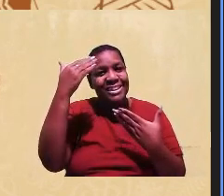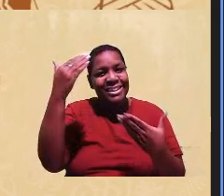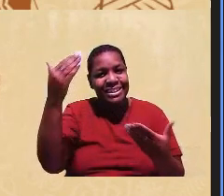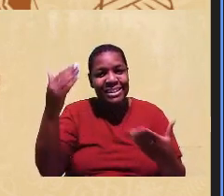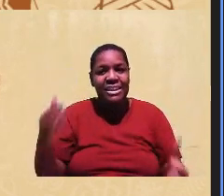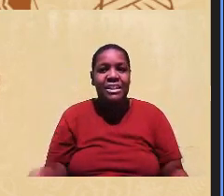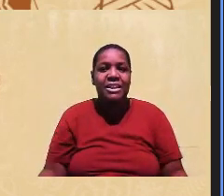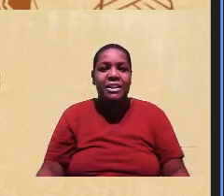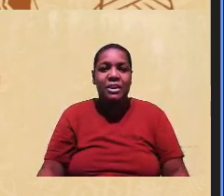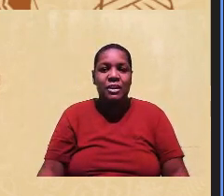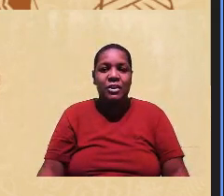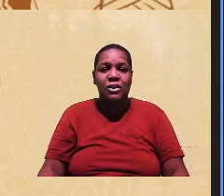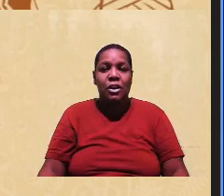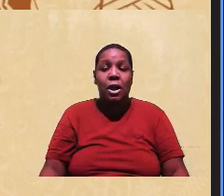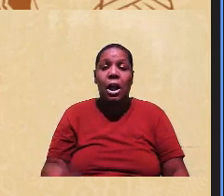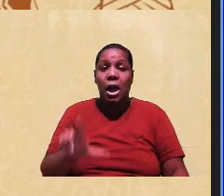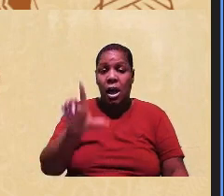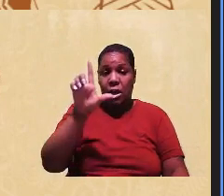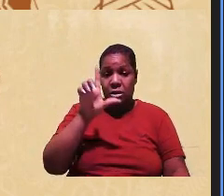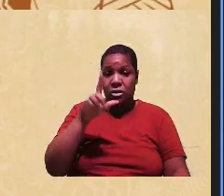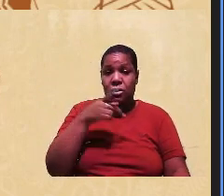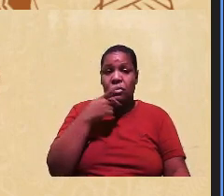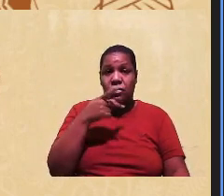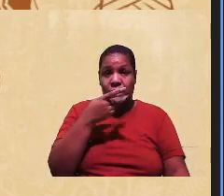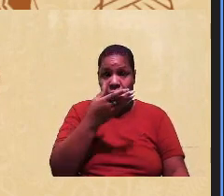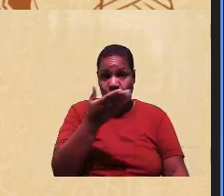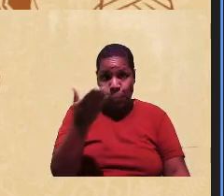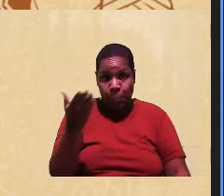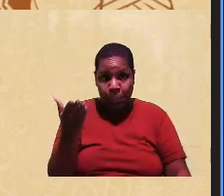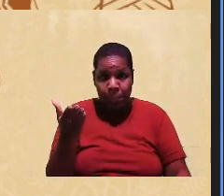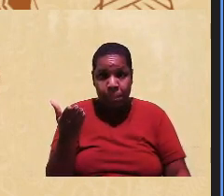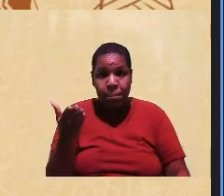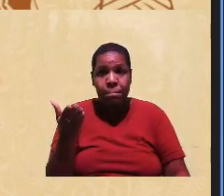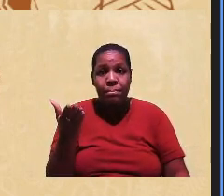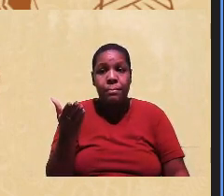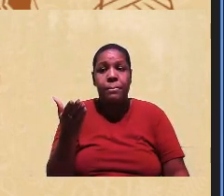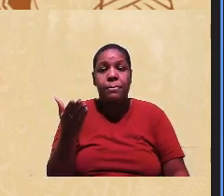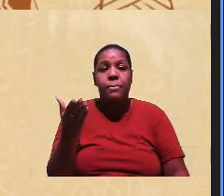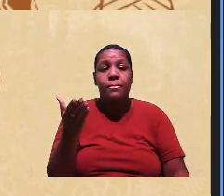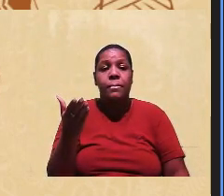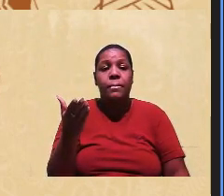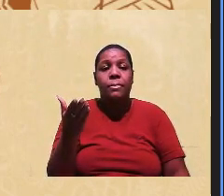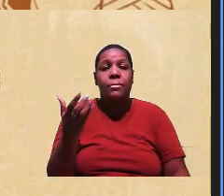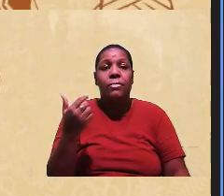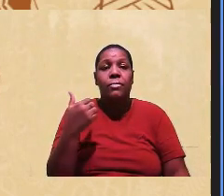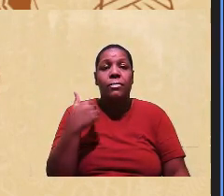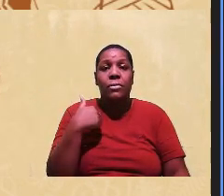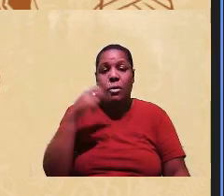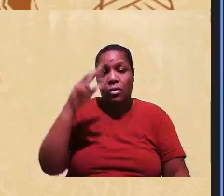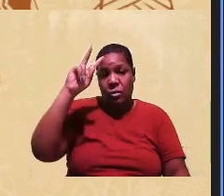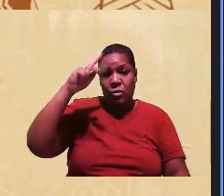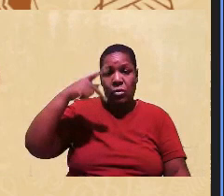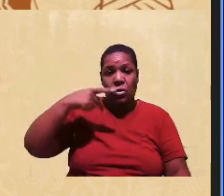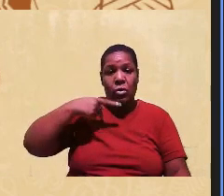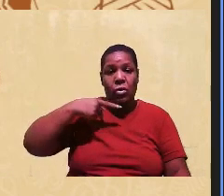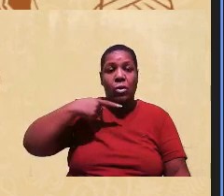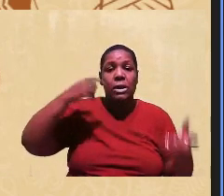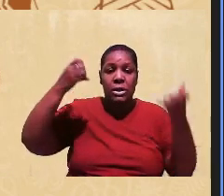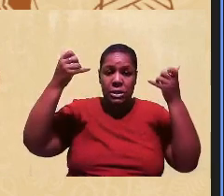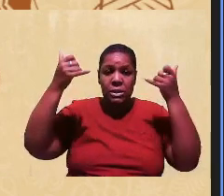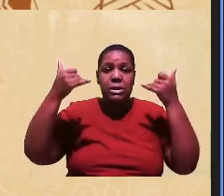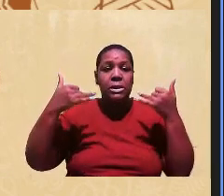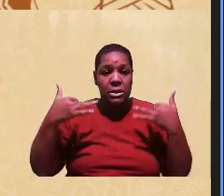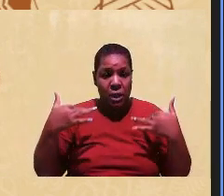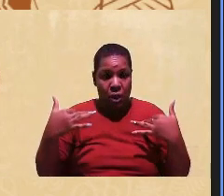de passar a palavra para você, Helena, eu vou fazer minha audiodescrição, e